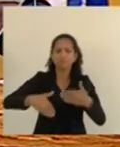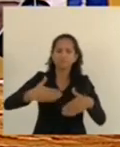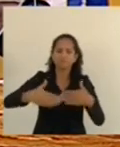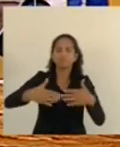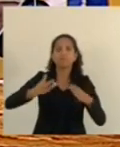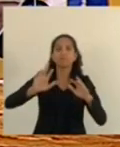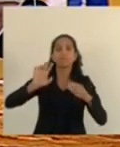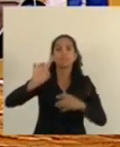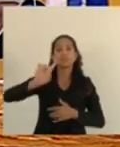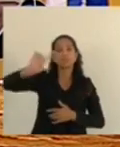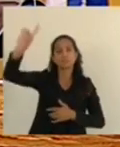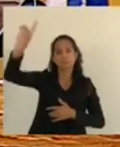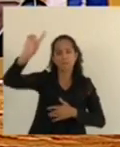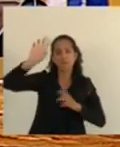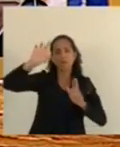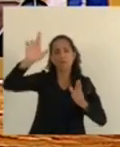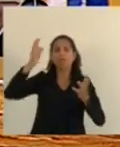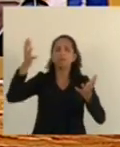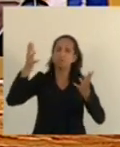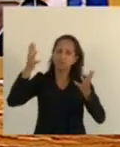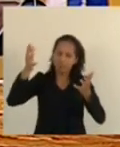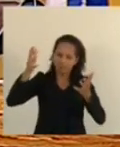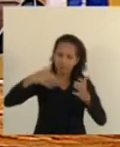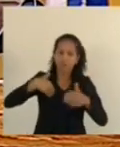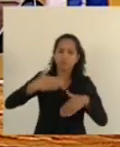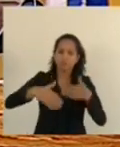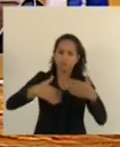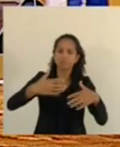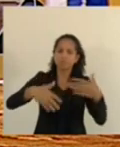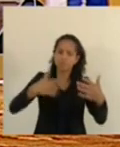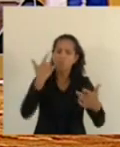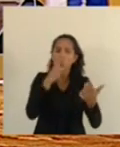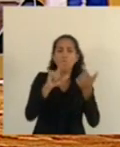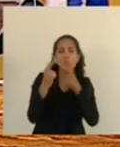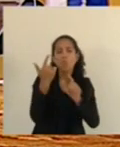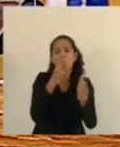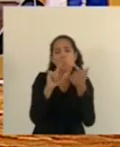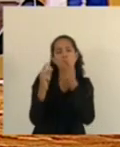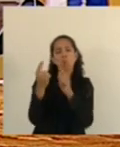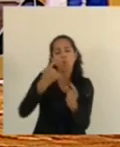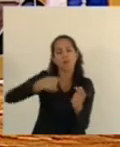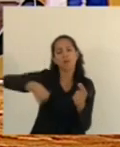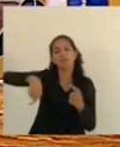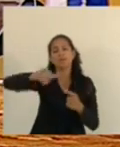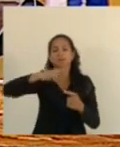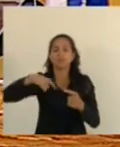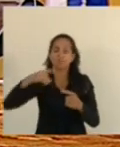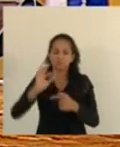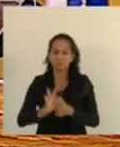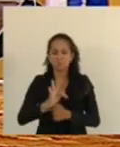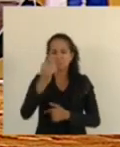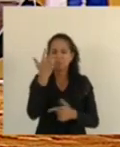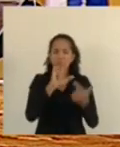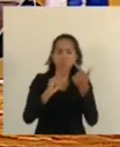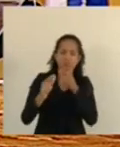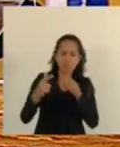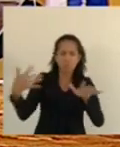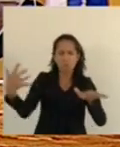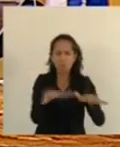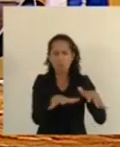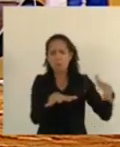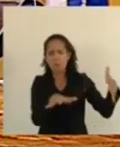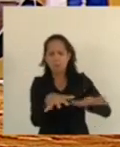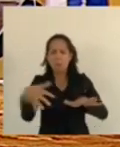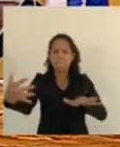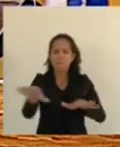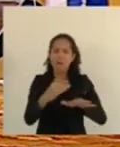Deus quiser e Ele quer, cada vez vai se avolumar e nós vamos ter muitas conquistas, muita inclusão, muita